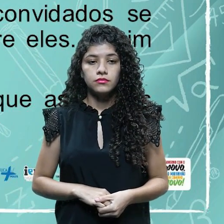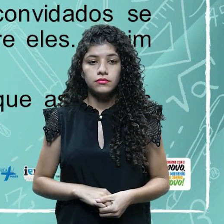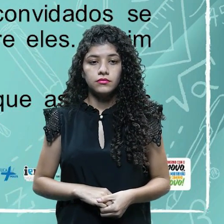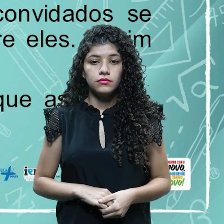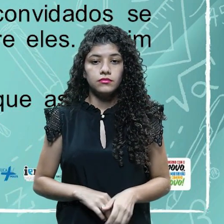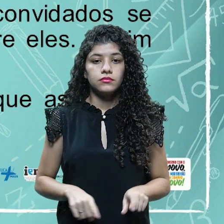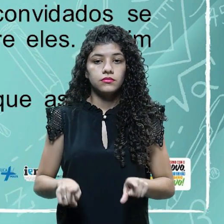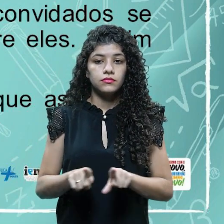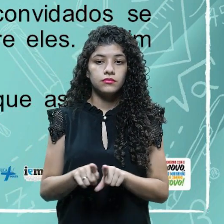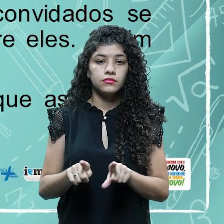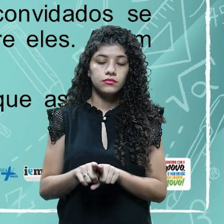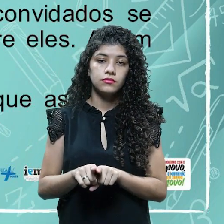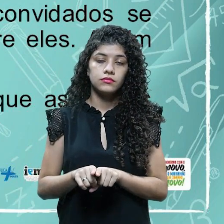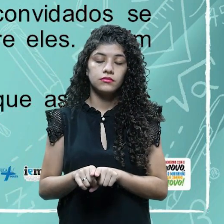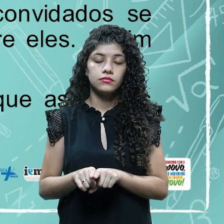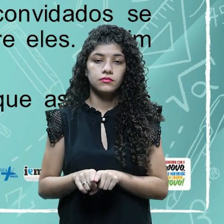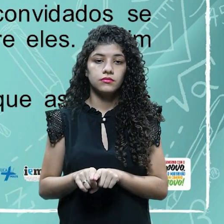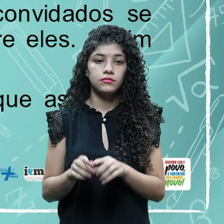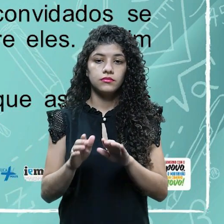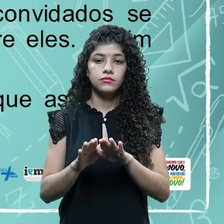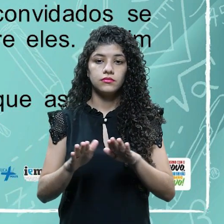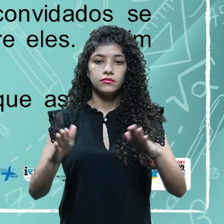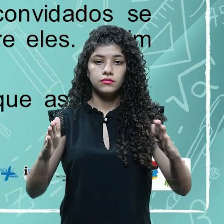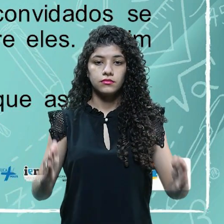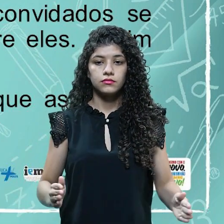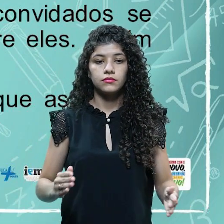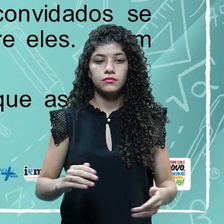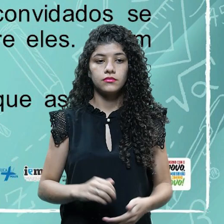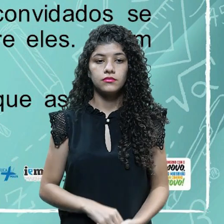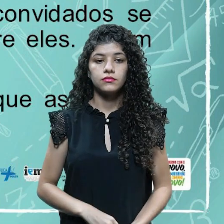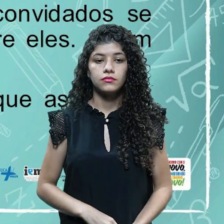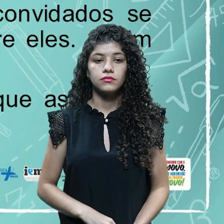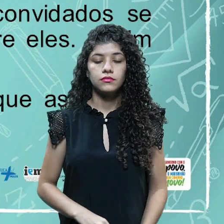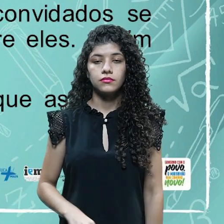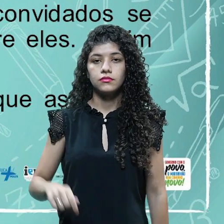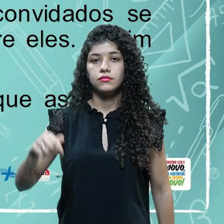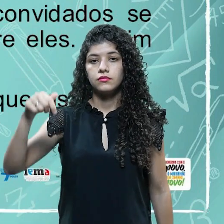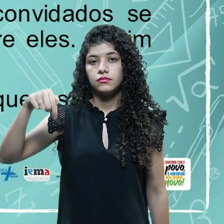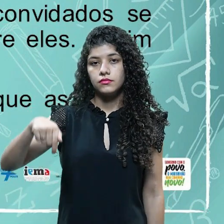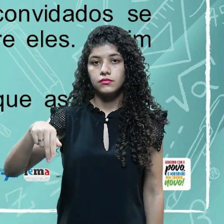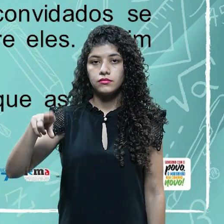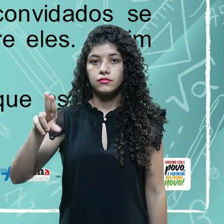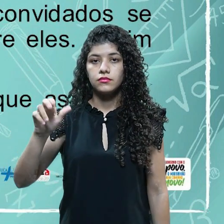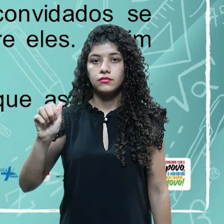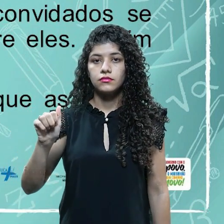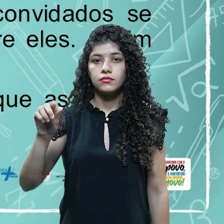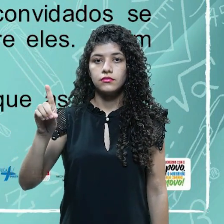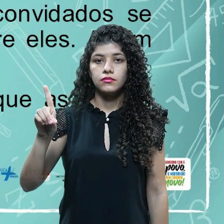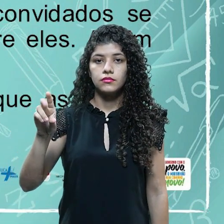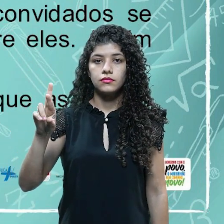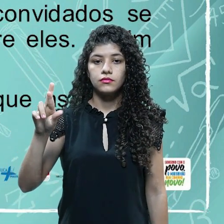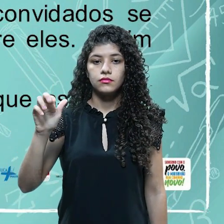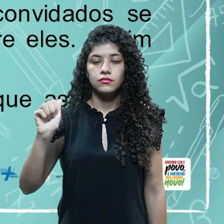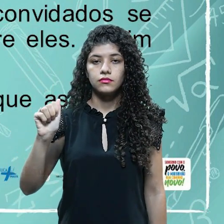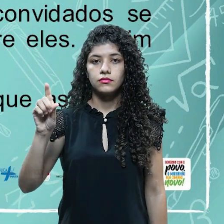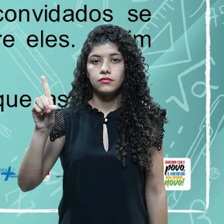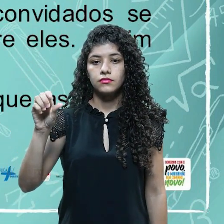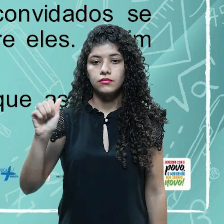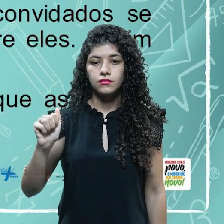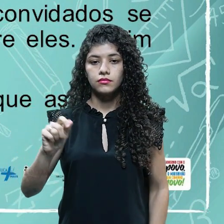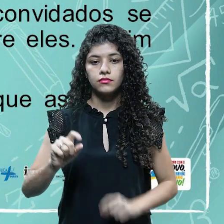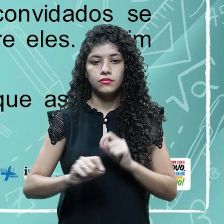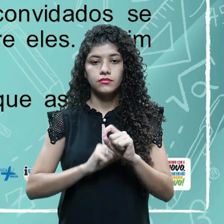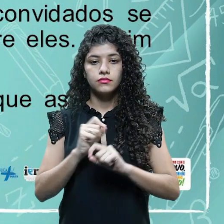retangular, ela indica as reuniões em que os participantes desempenham as mesmas funções ou cargos de níveis semelhantes. Quais são as